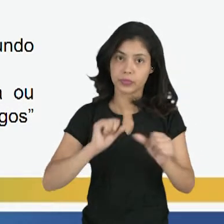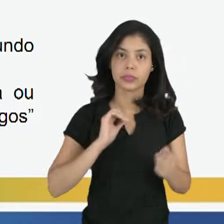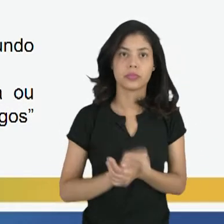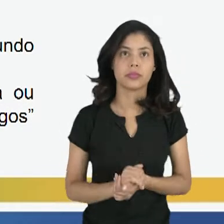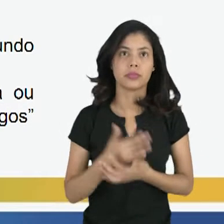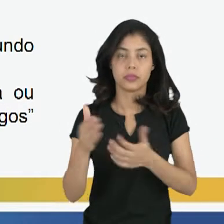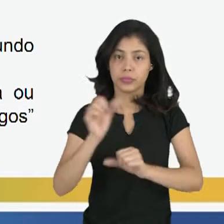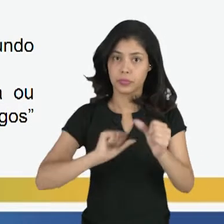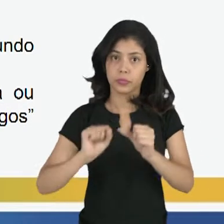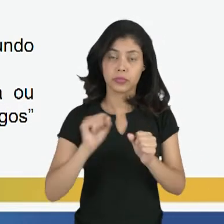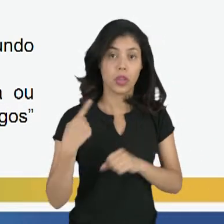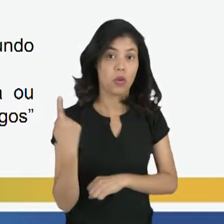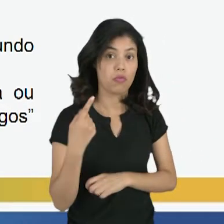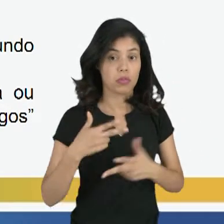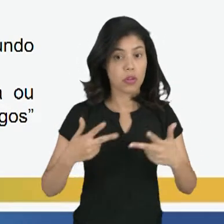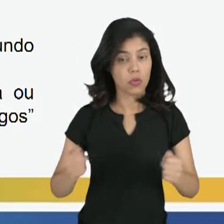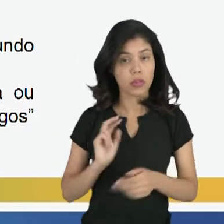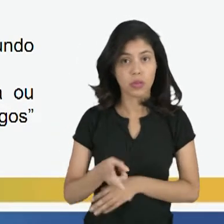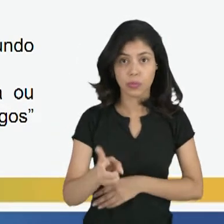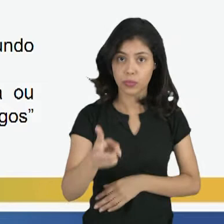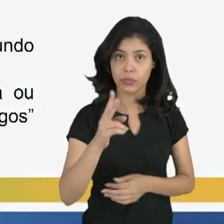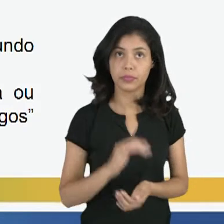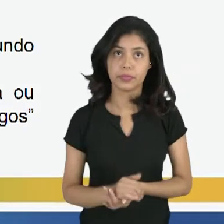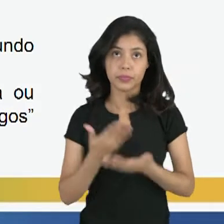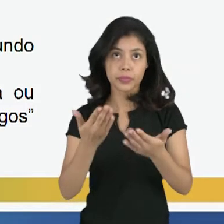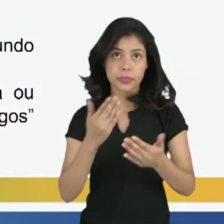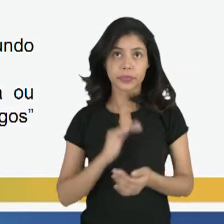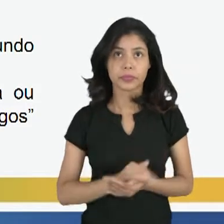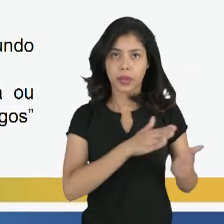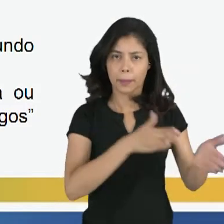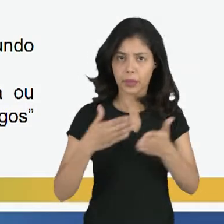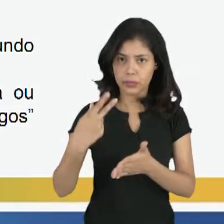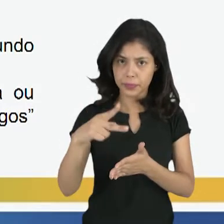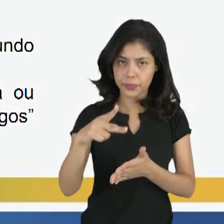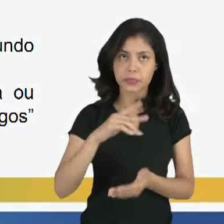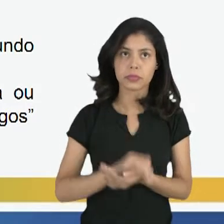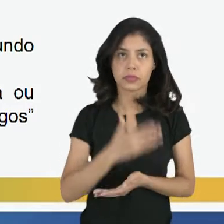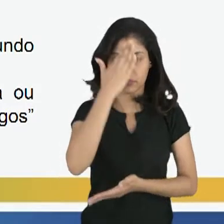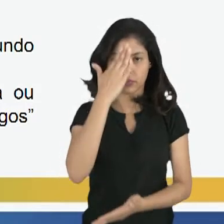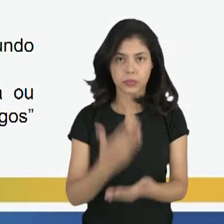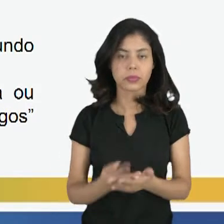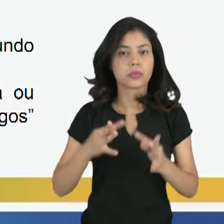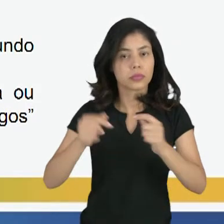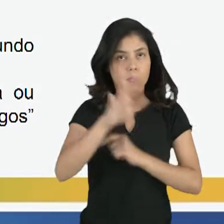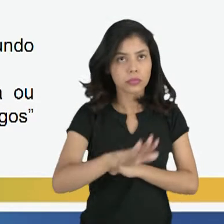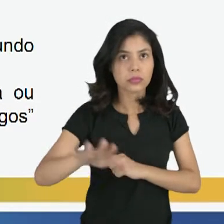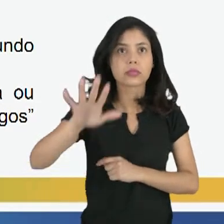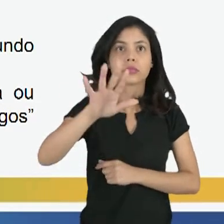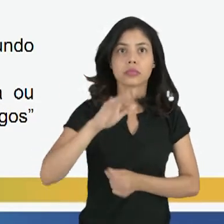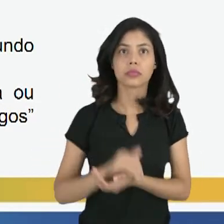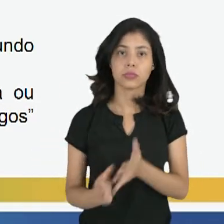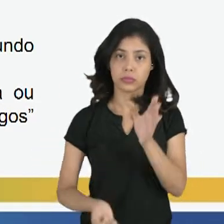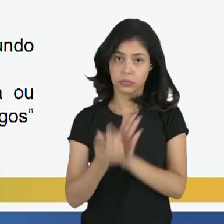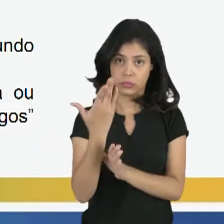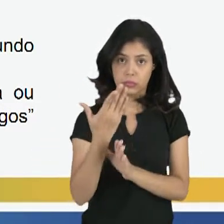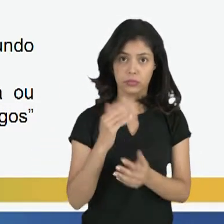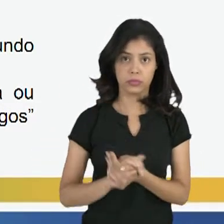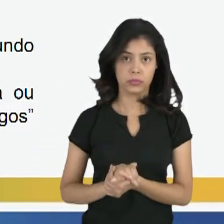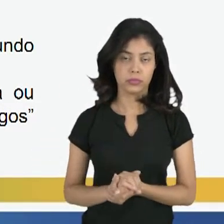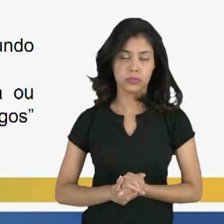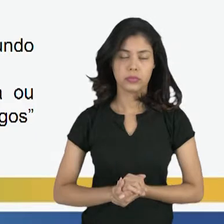Então, a mudança é a única coisa que permanece para ele. A partir disso, ele acreditava que tudo que existe está em